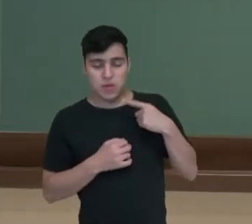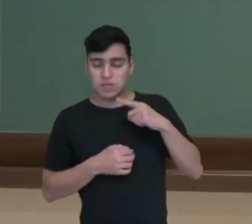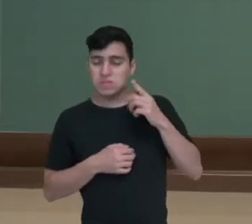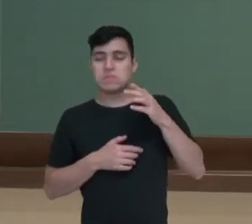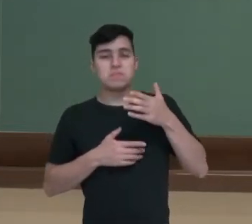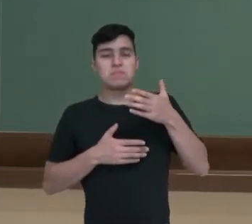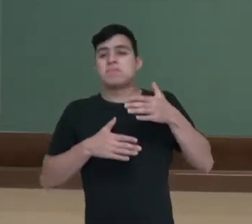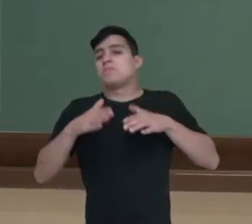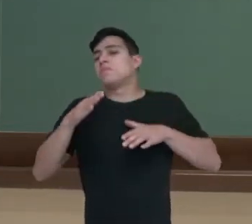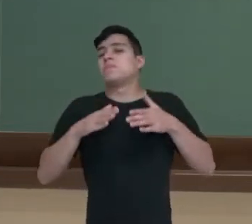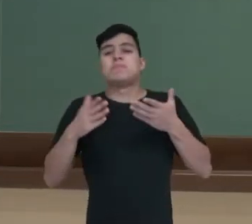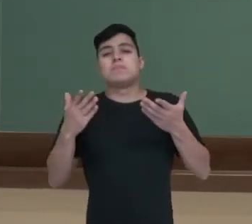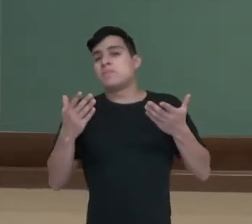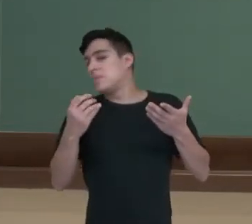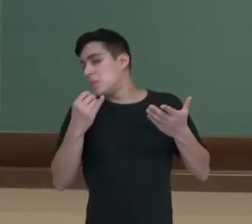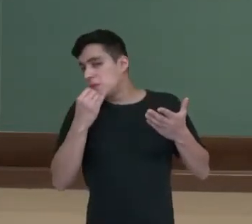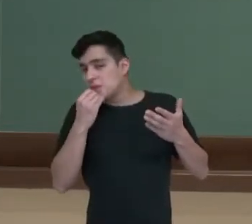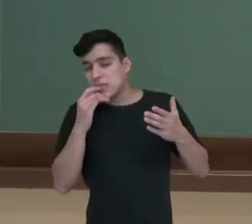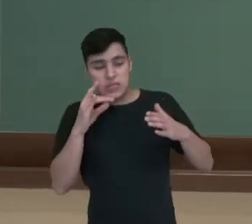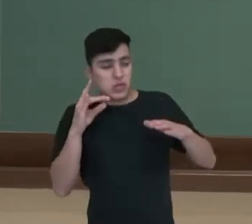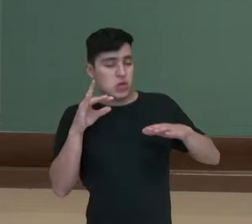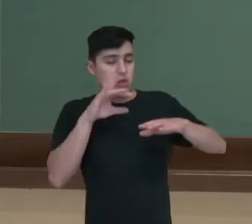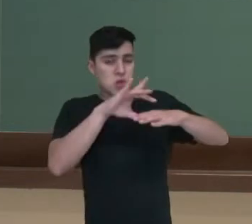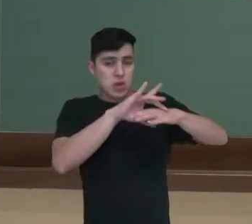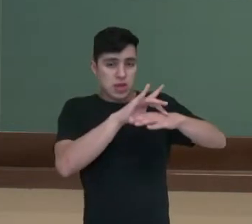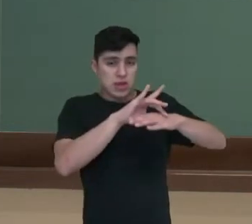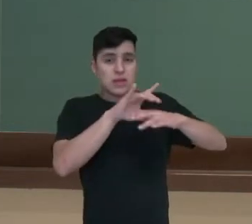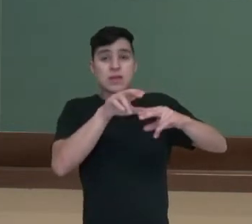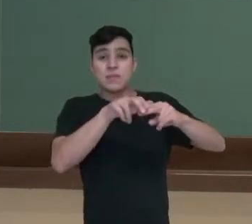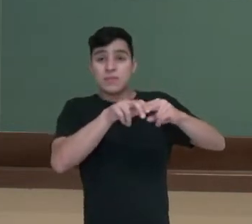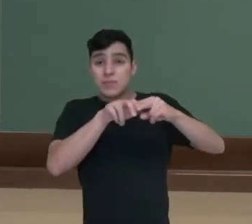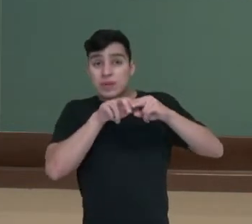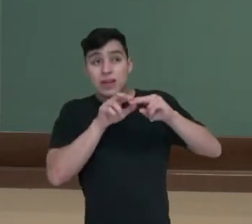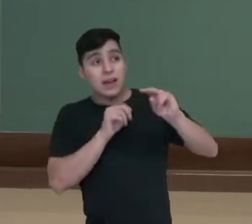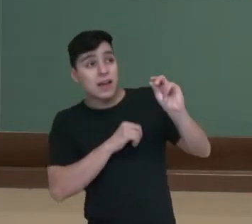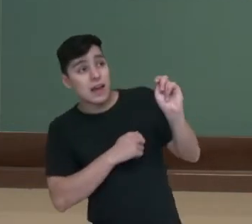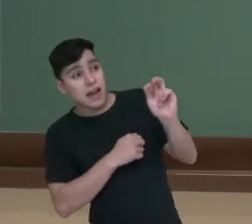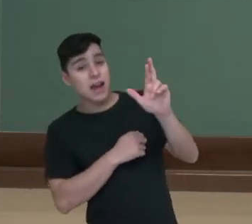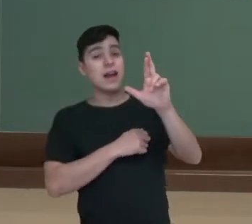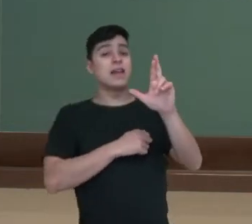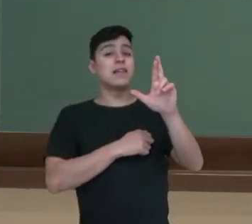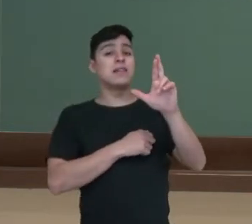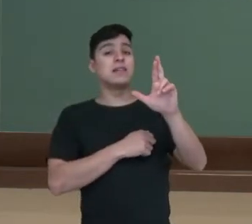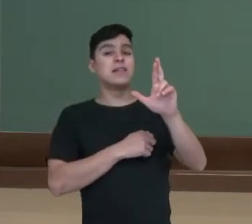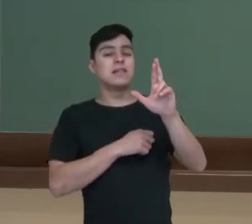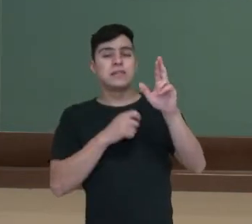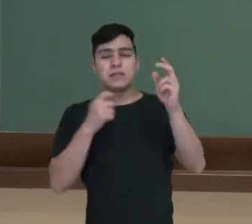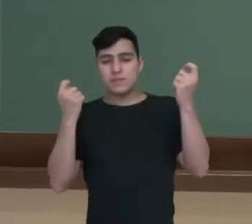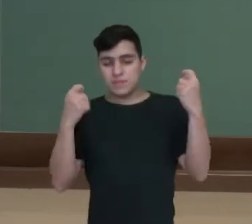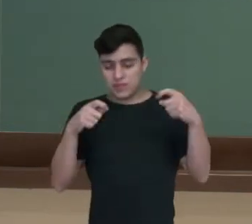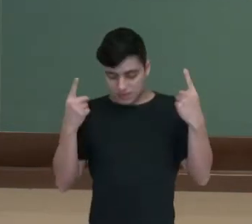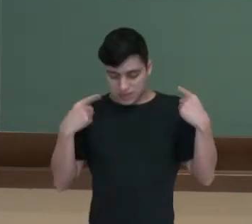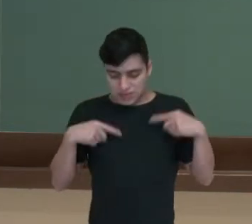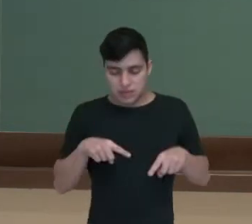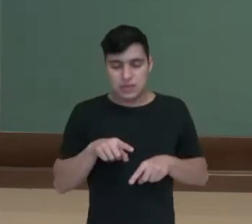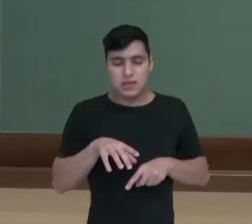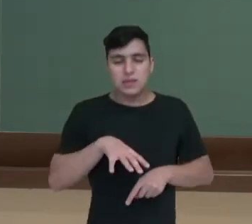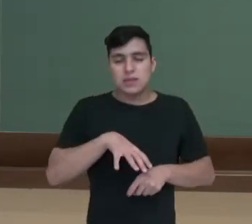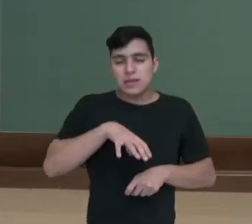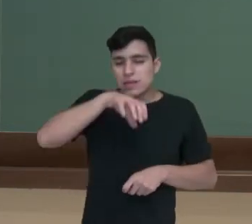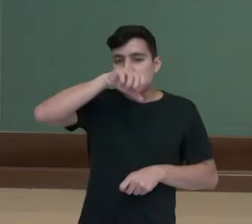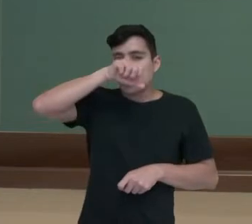alguma doença associada ao ar, nós temos que pensar no nosso sistema respiratório,